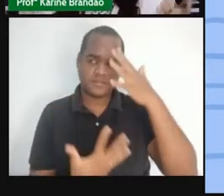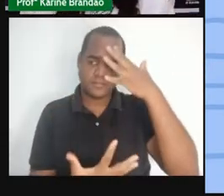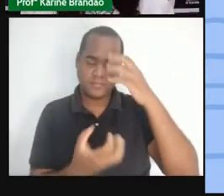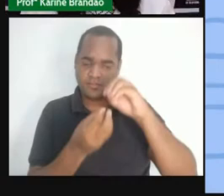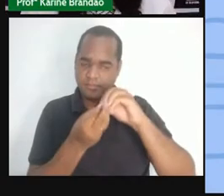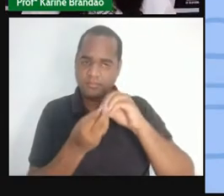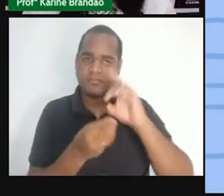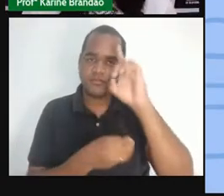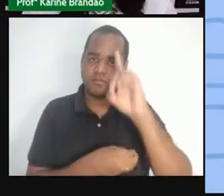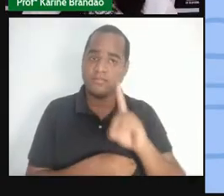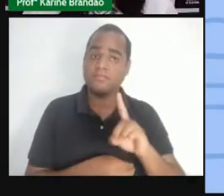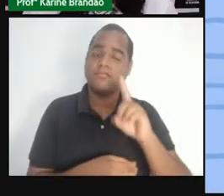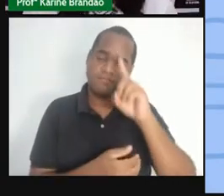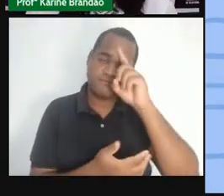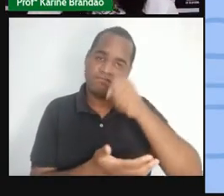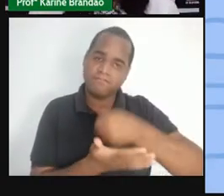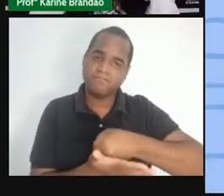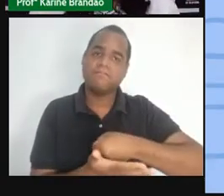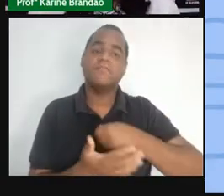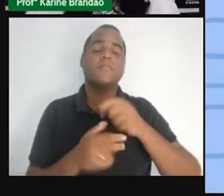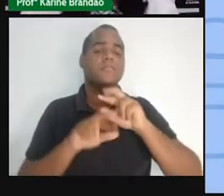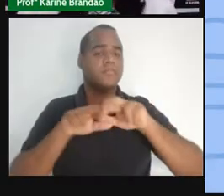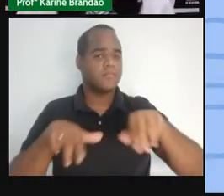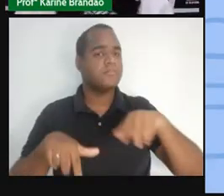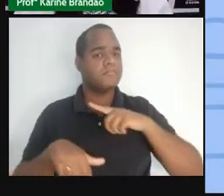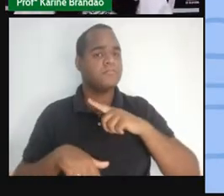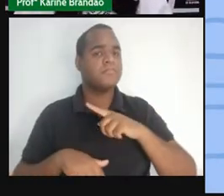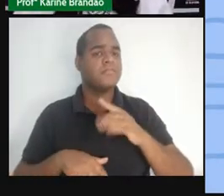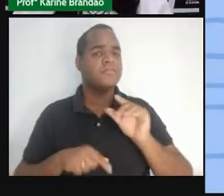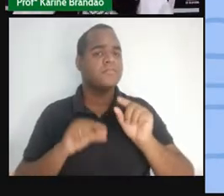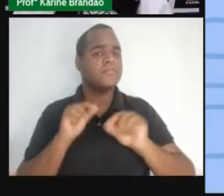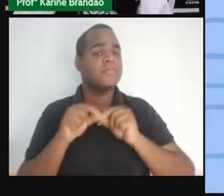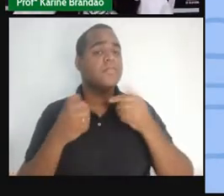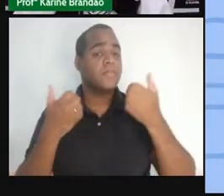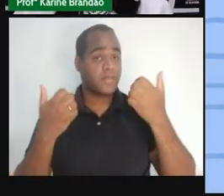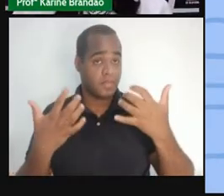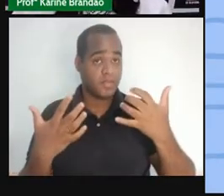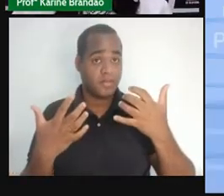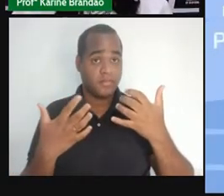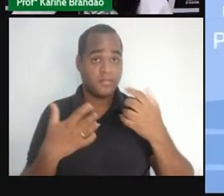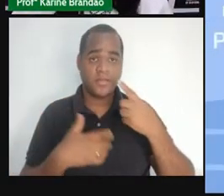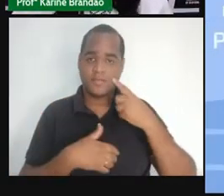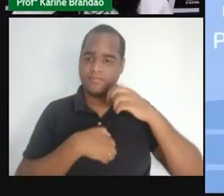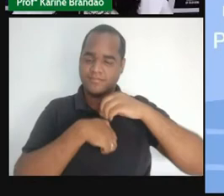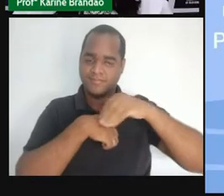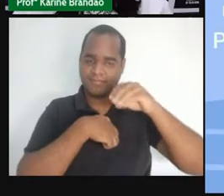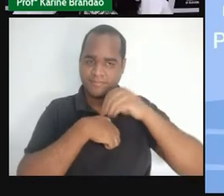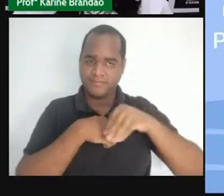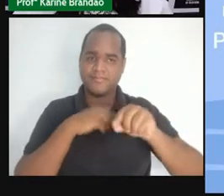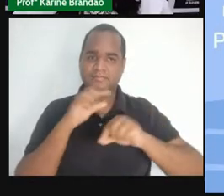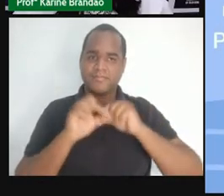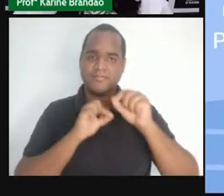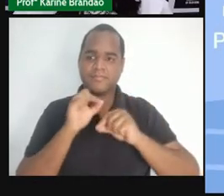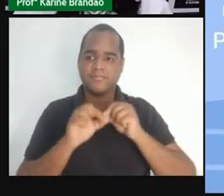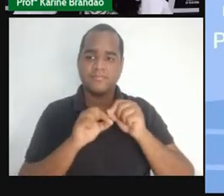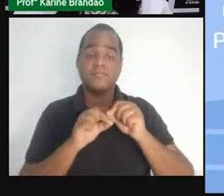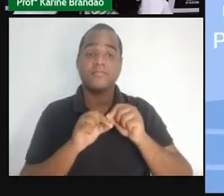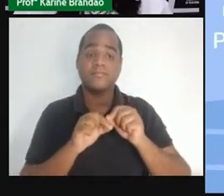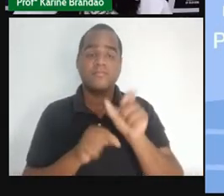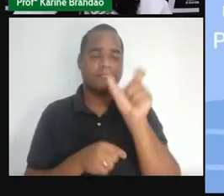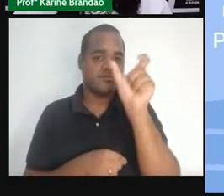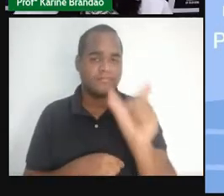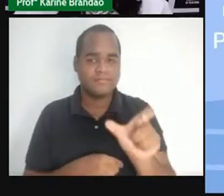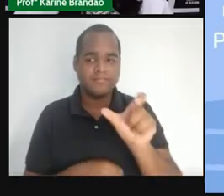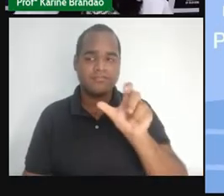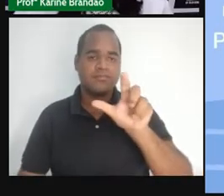direitos e deveres enquanto cidadãos. E aí, então, eu trago aqui a figura de